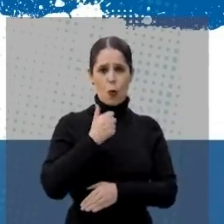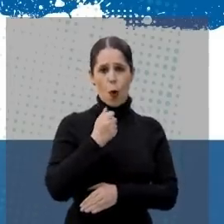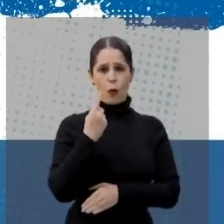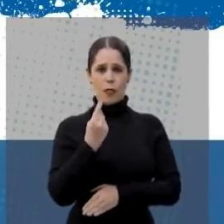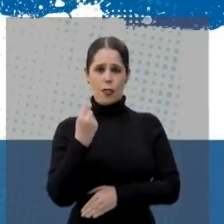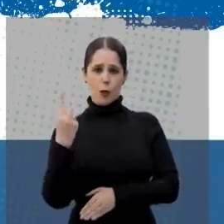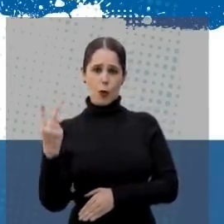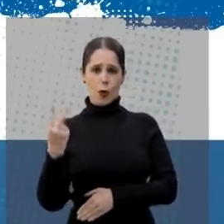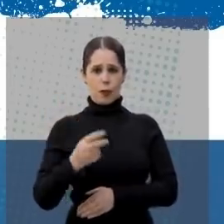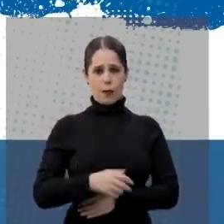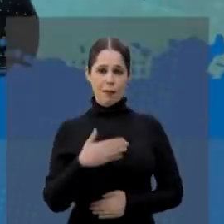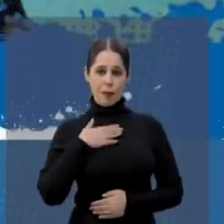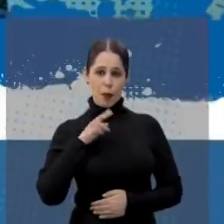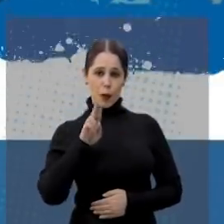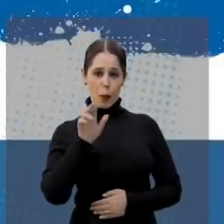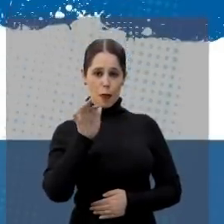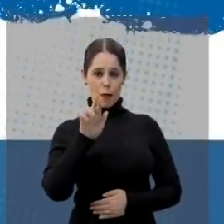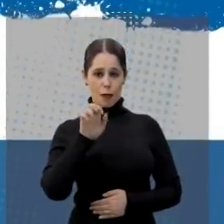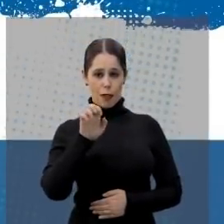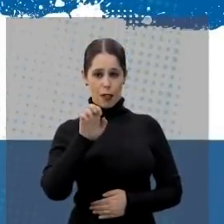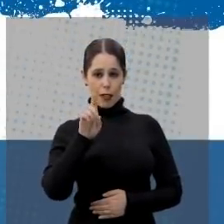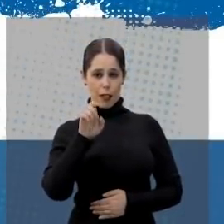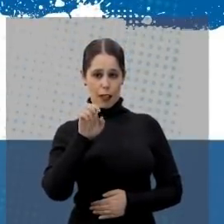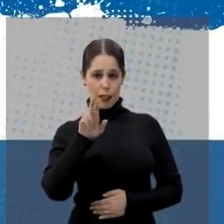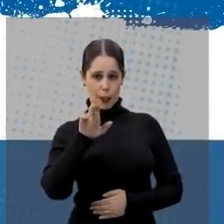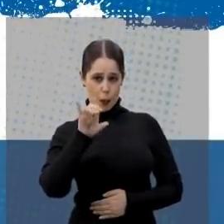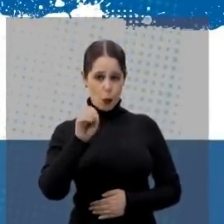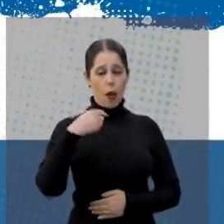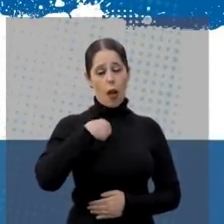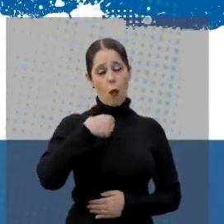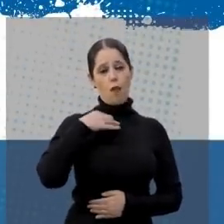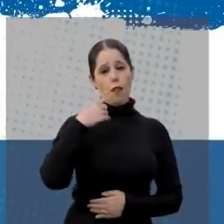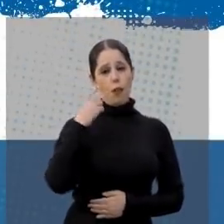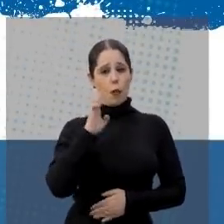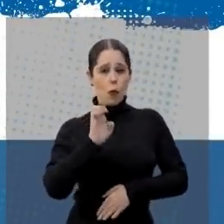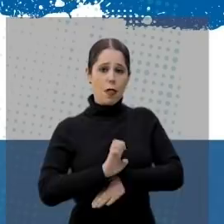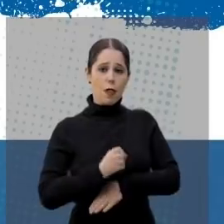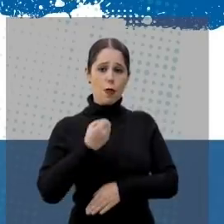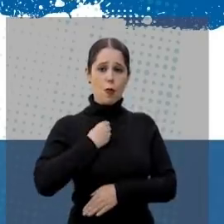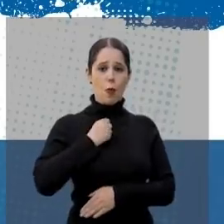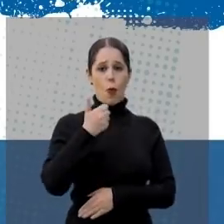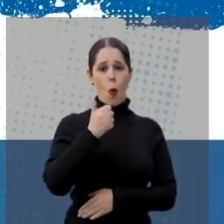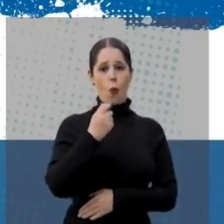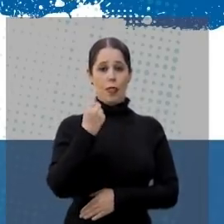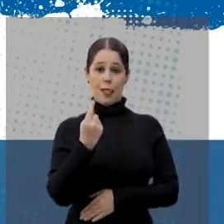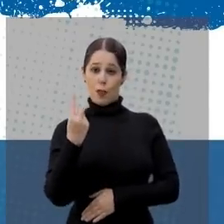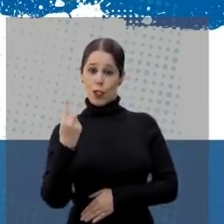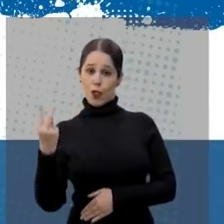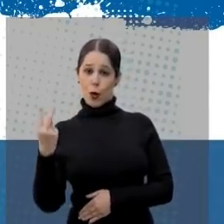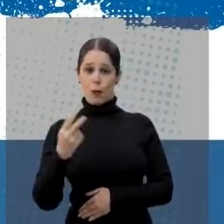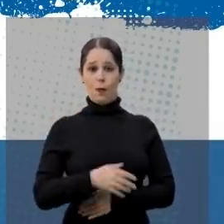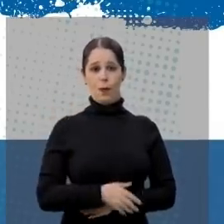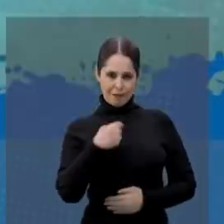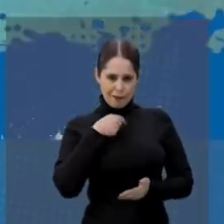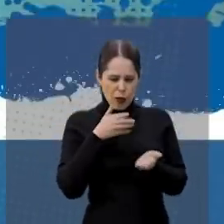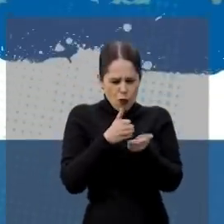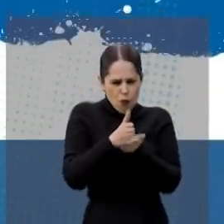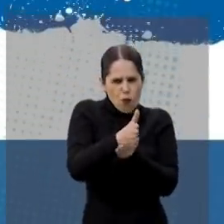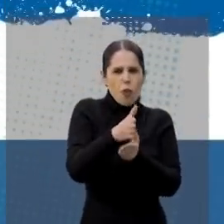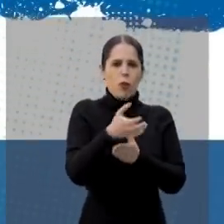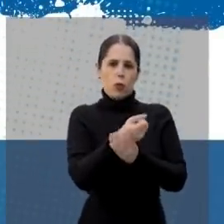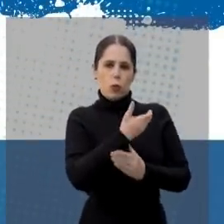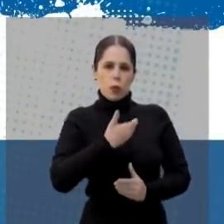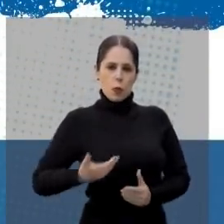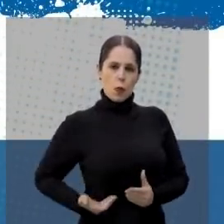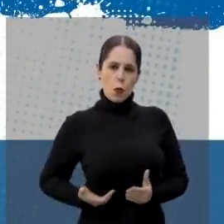estadual 11112. Meu nome é Frederico Antunes, concorro a deputado estadual com o número 11122. Sou